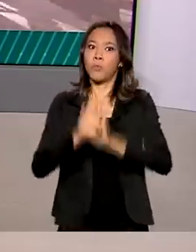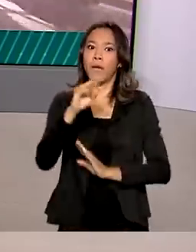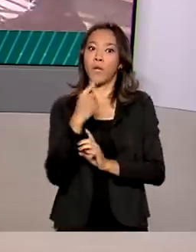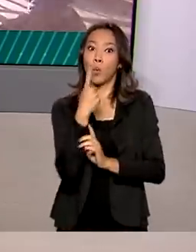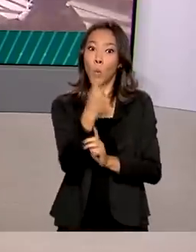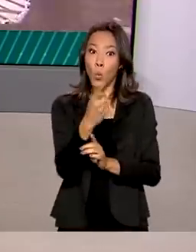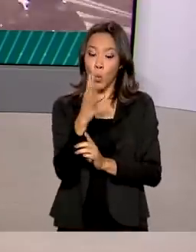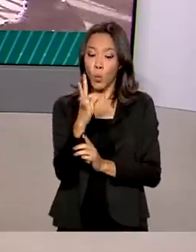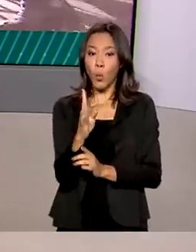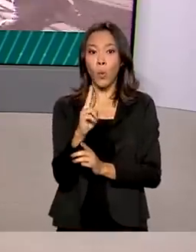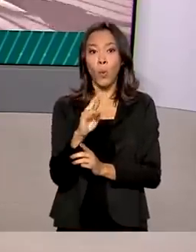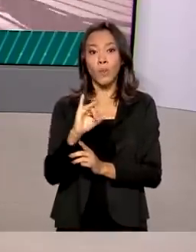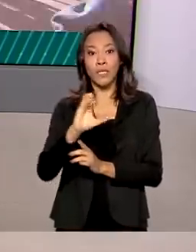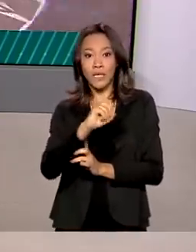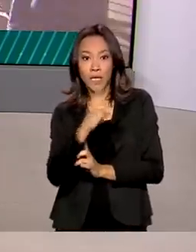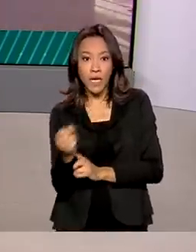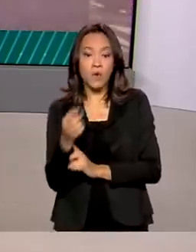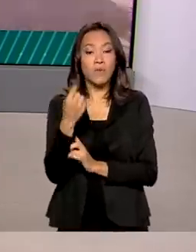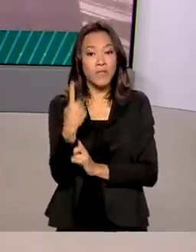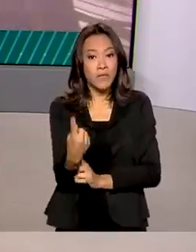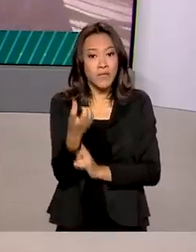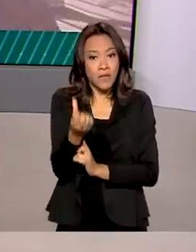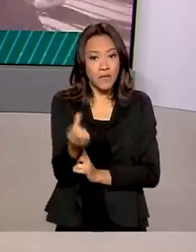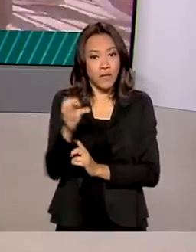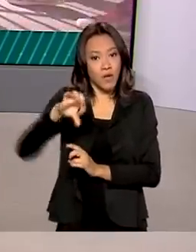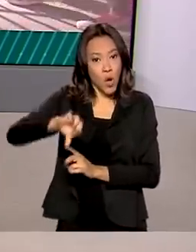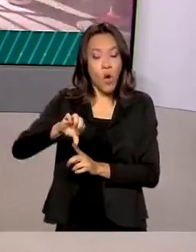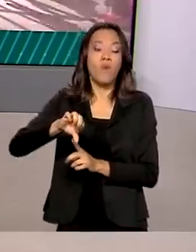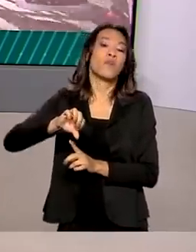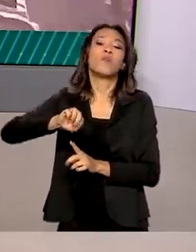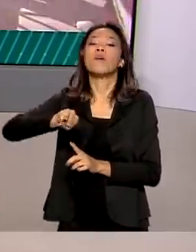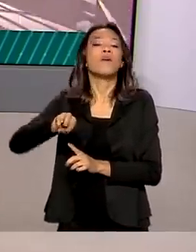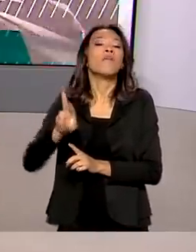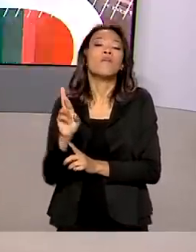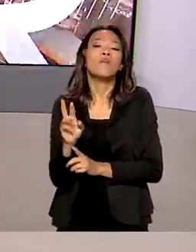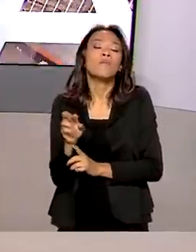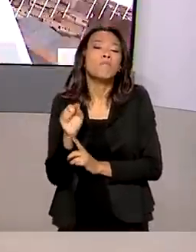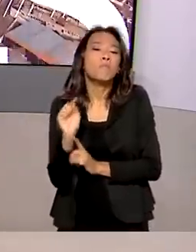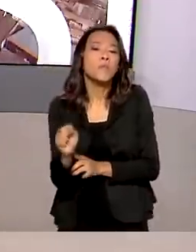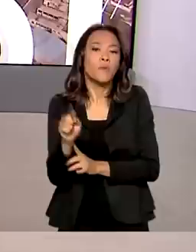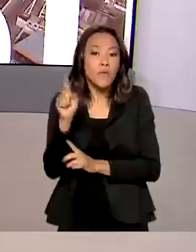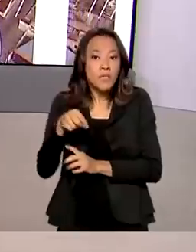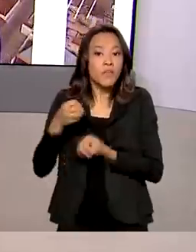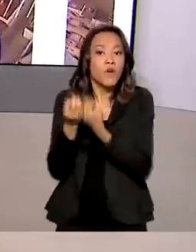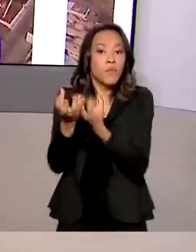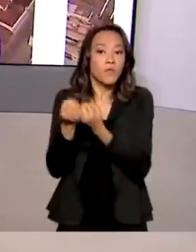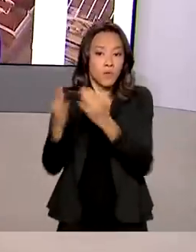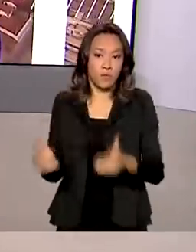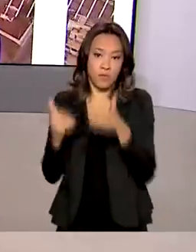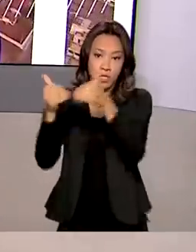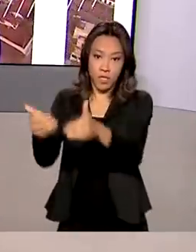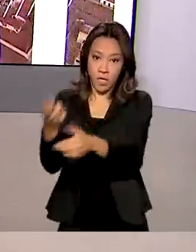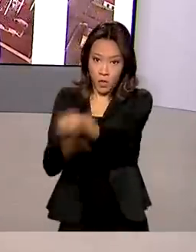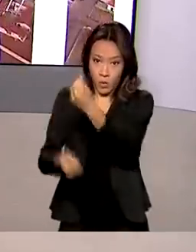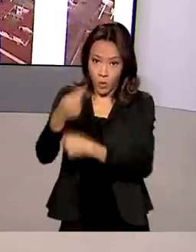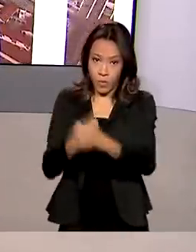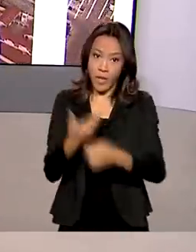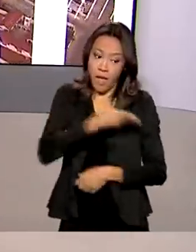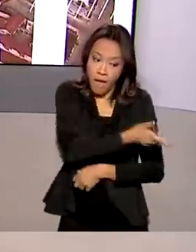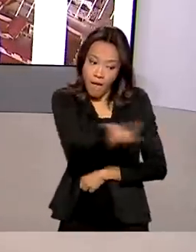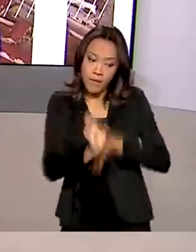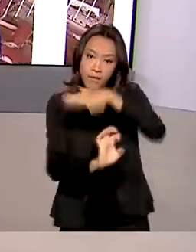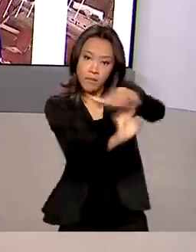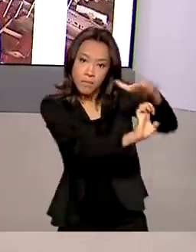bilhões de reais durante a pandemia. Os dados são do Ministério da Economia. As micro e pequenas empresas e os micro empreendedores